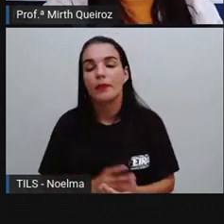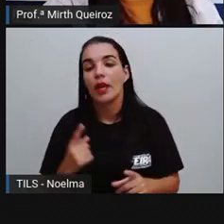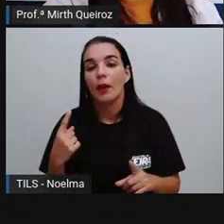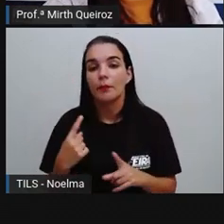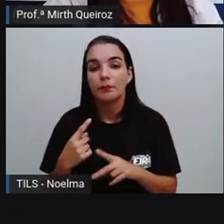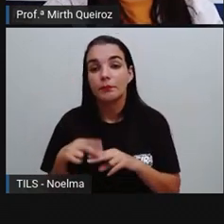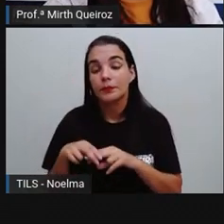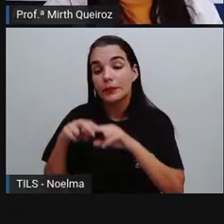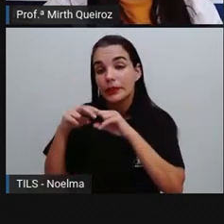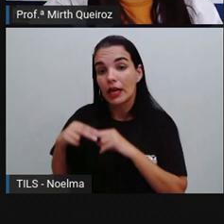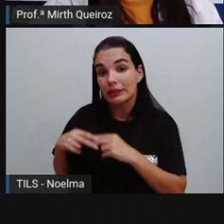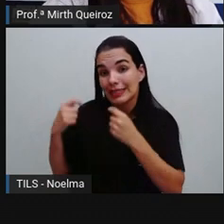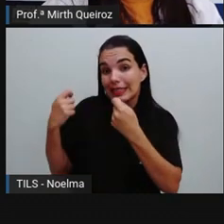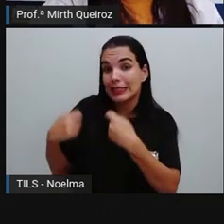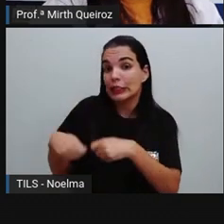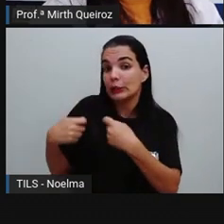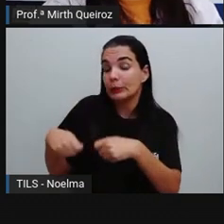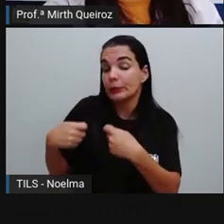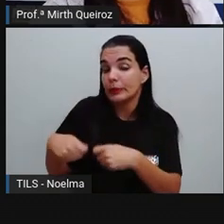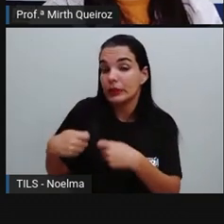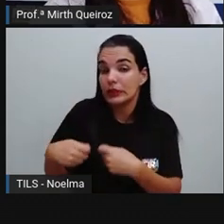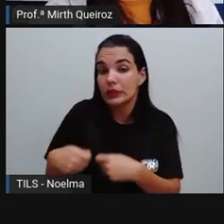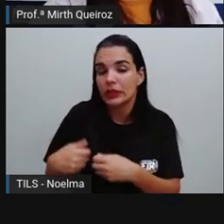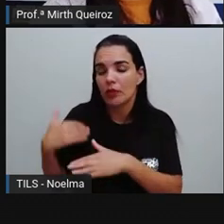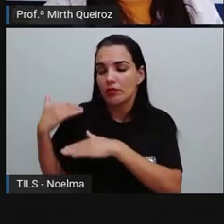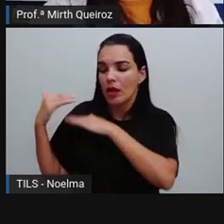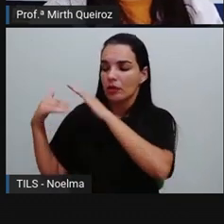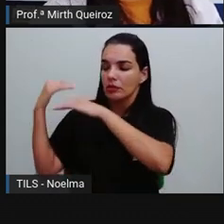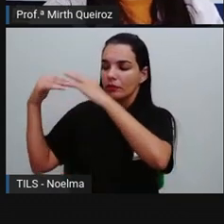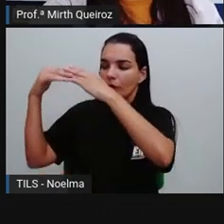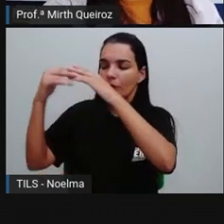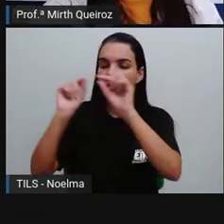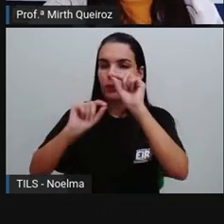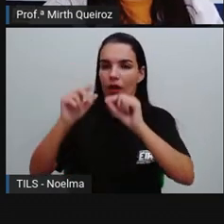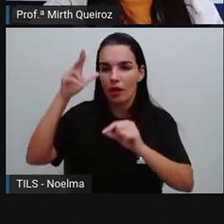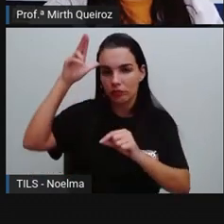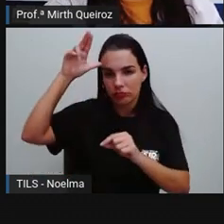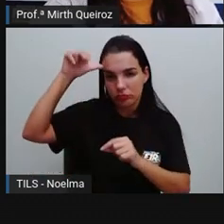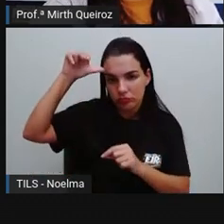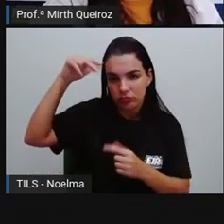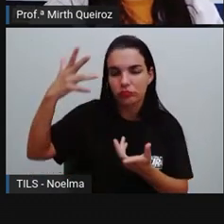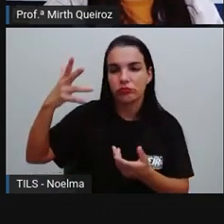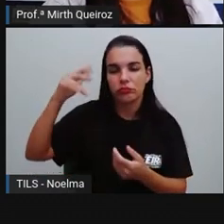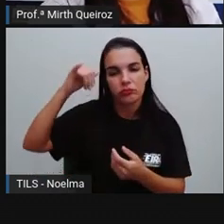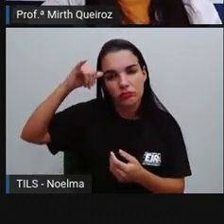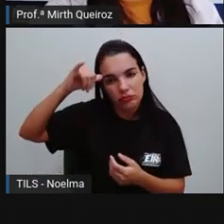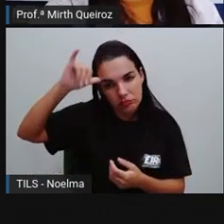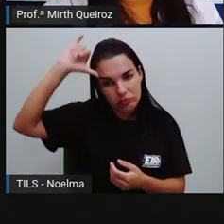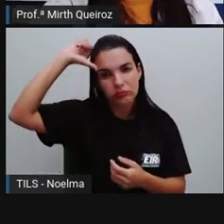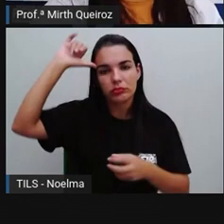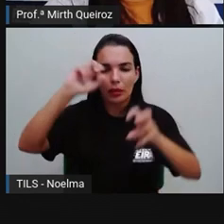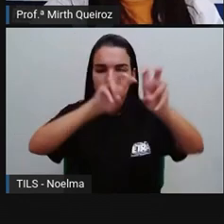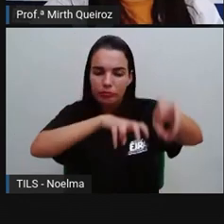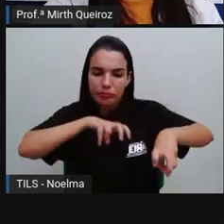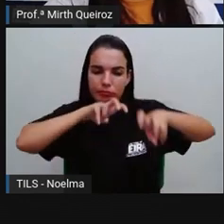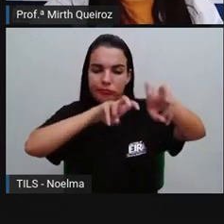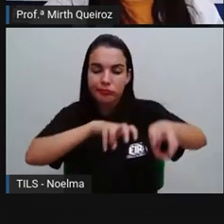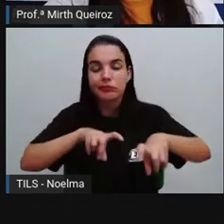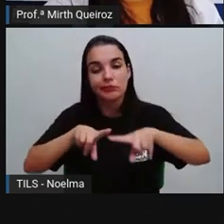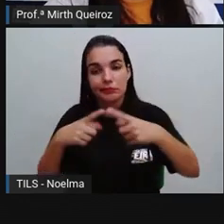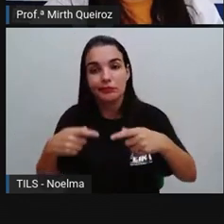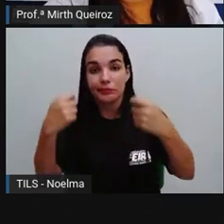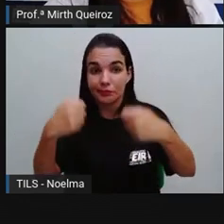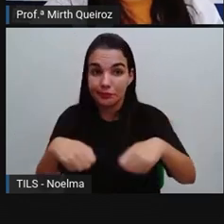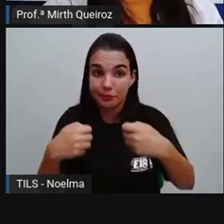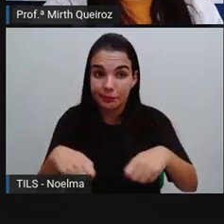quê? Por causa da necessidade. Depois desse desenvolvimento da pecuária, se desenvolveu justamente porque se precisava de alimento para